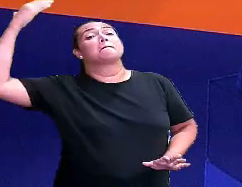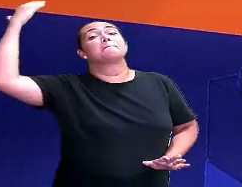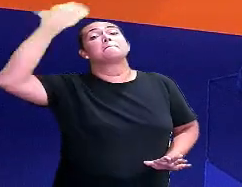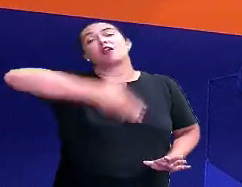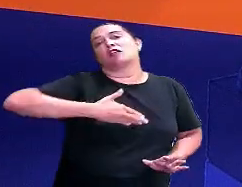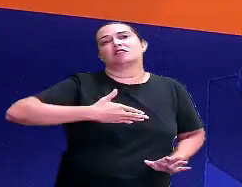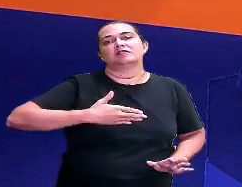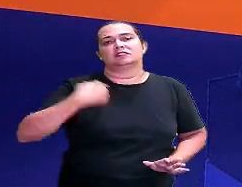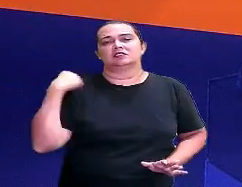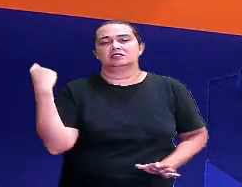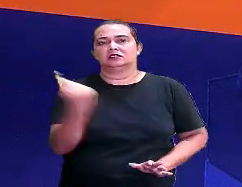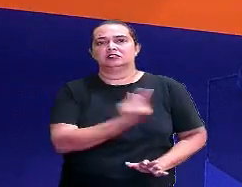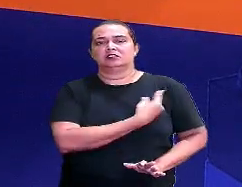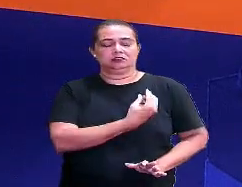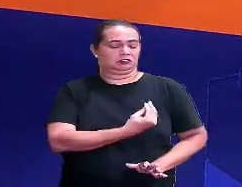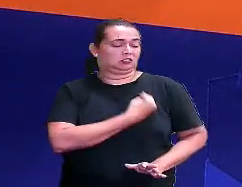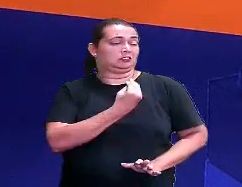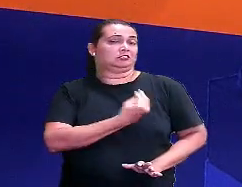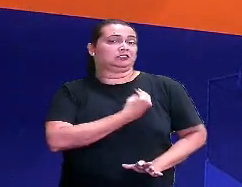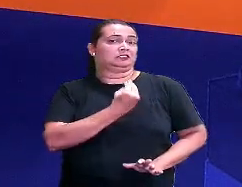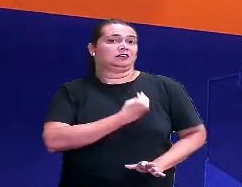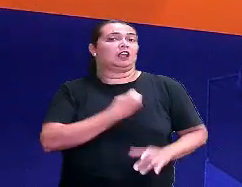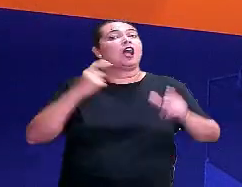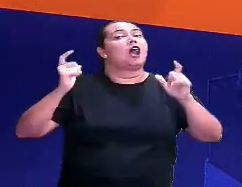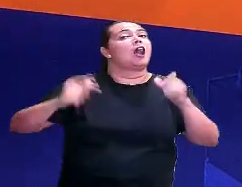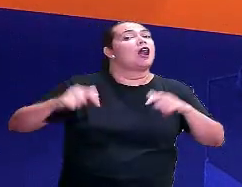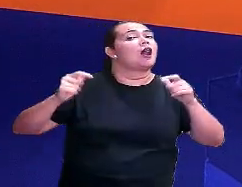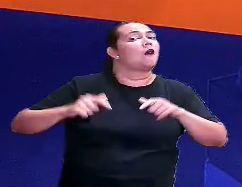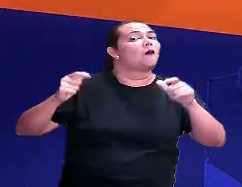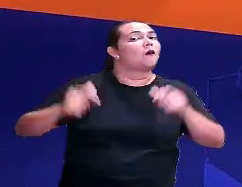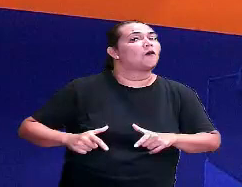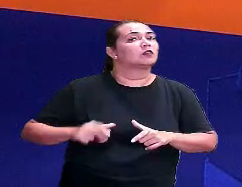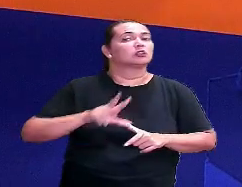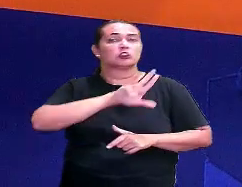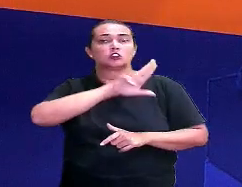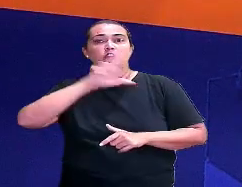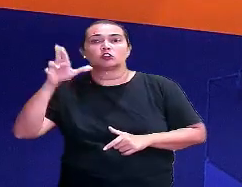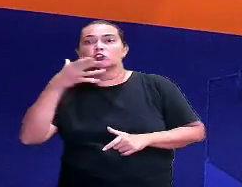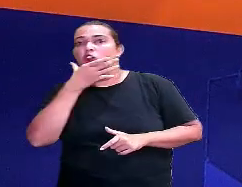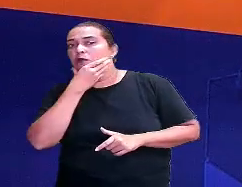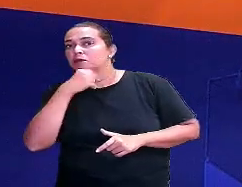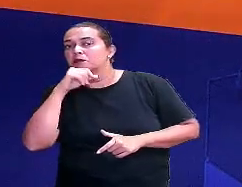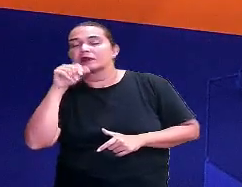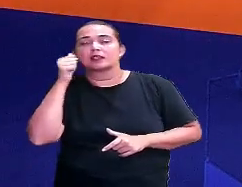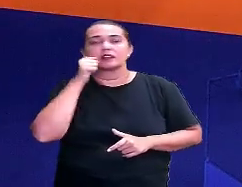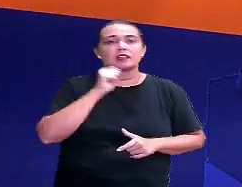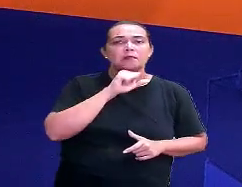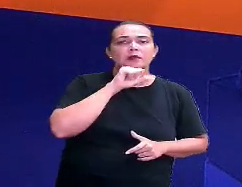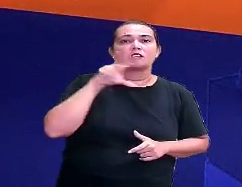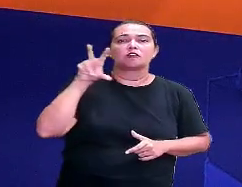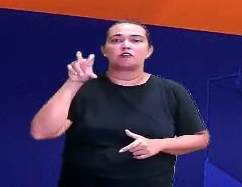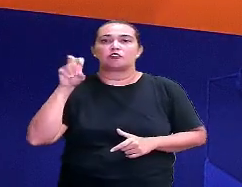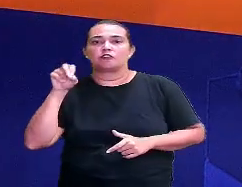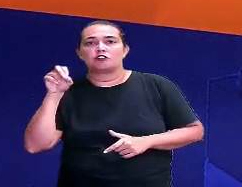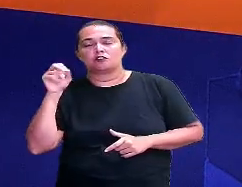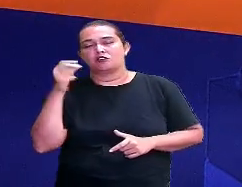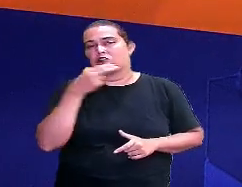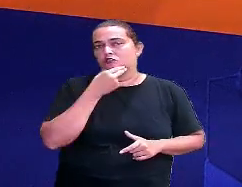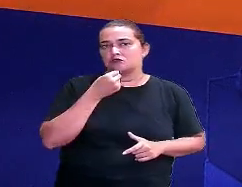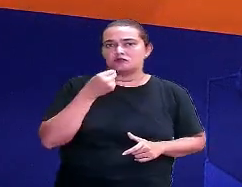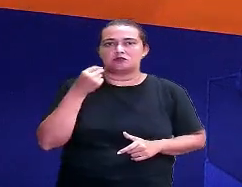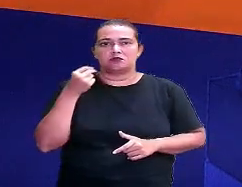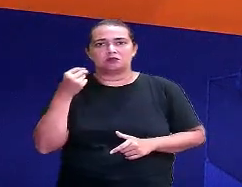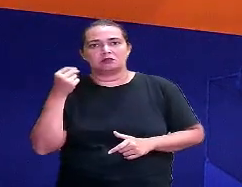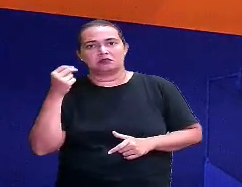nasceu, que a gente existe. Onde foi que a gente nasceu? Quais os nomes dos nossos pais, dos nossos avós? Até a hora que a gente